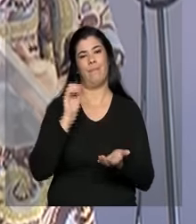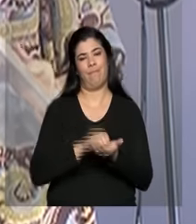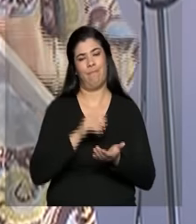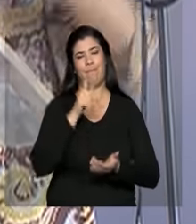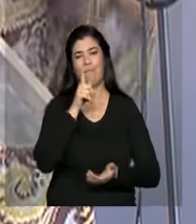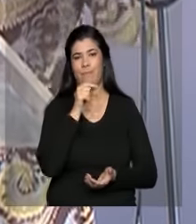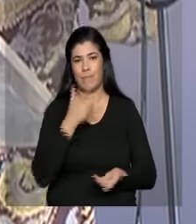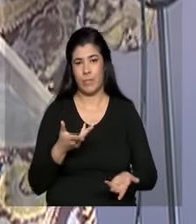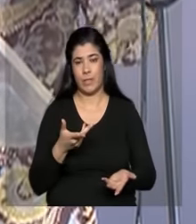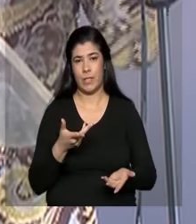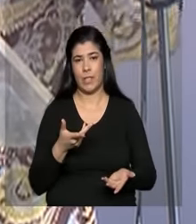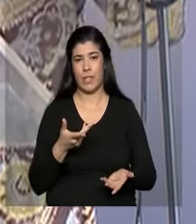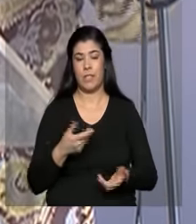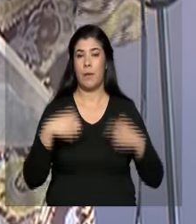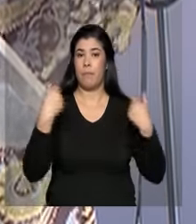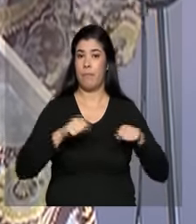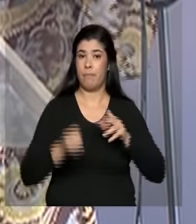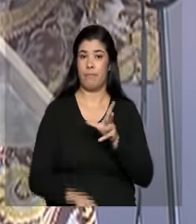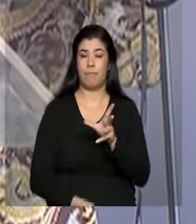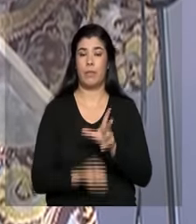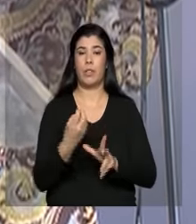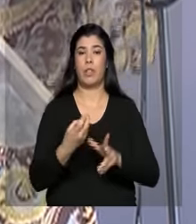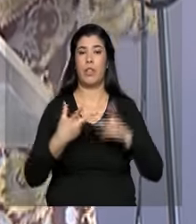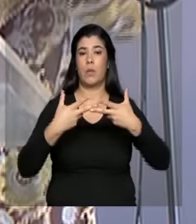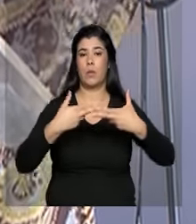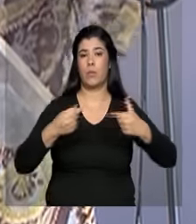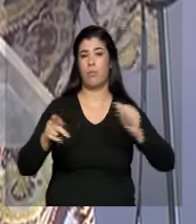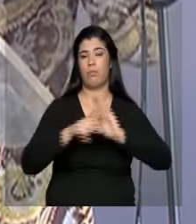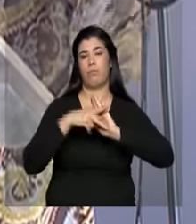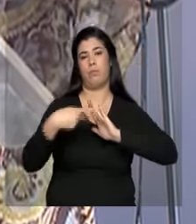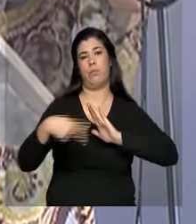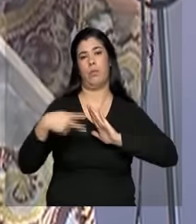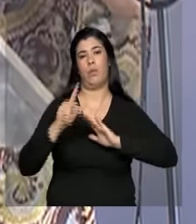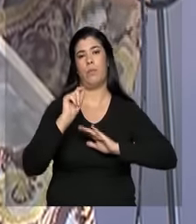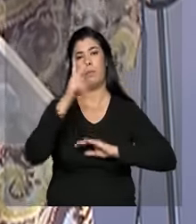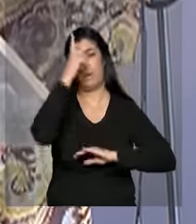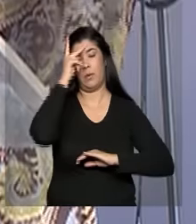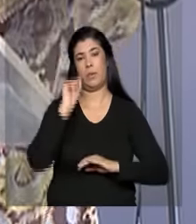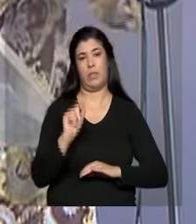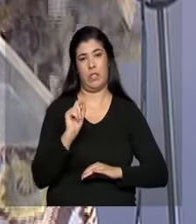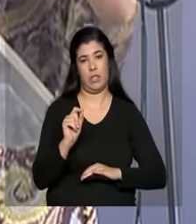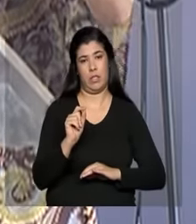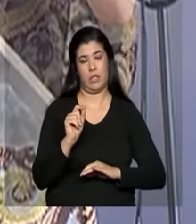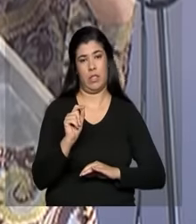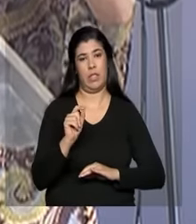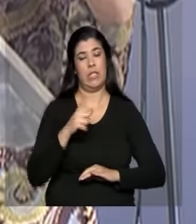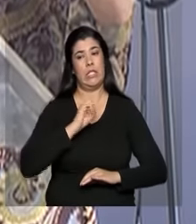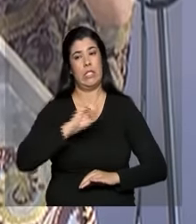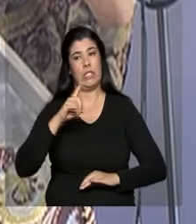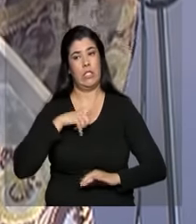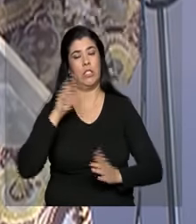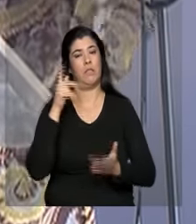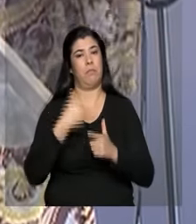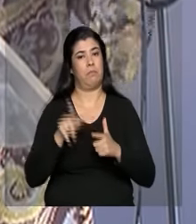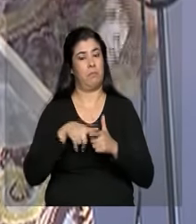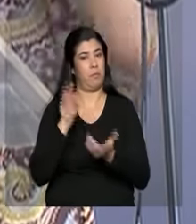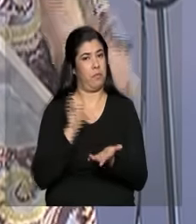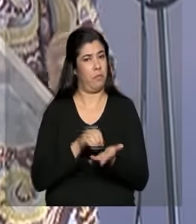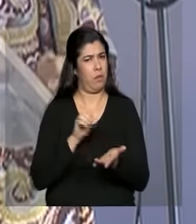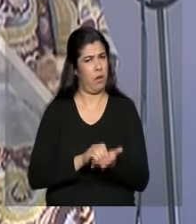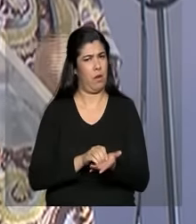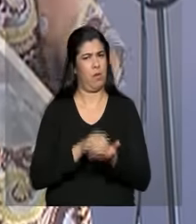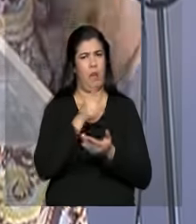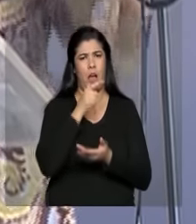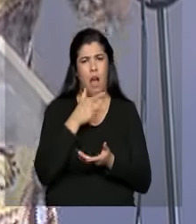a seca? É criar as condições para que, em havendo seca, as pessoas